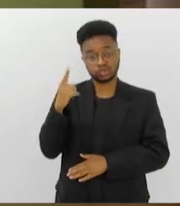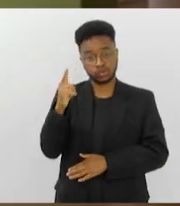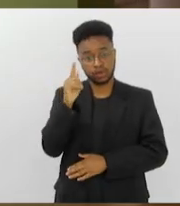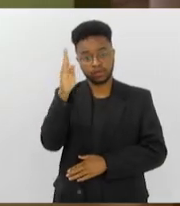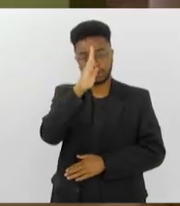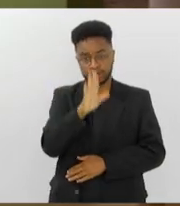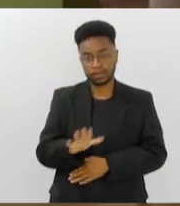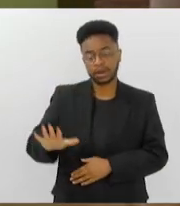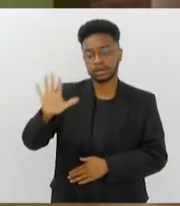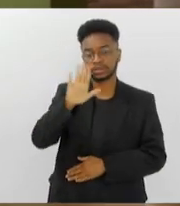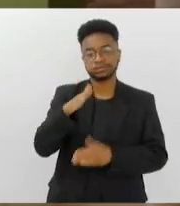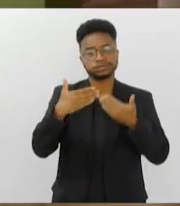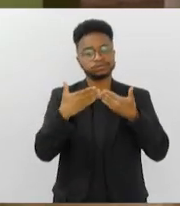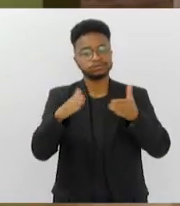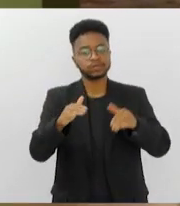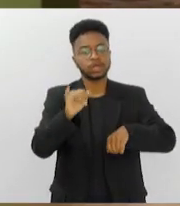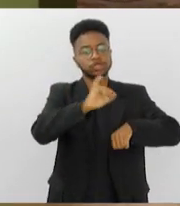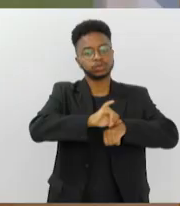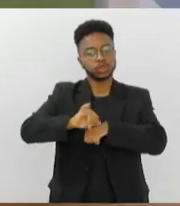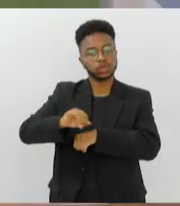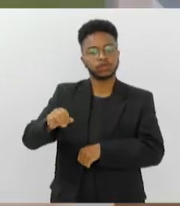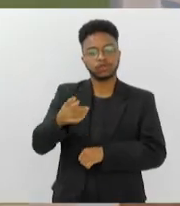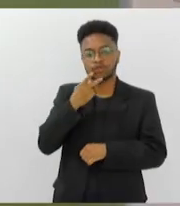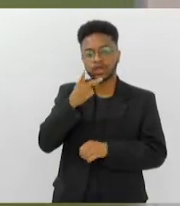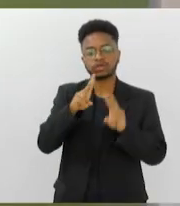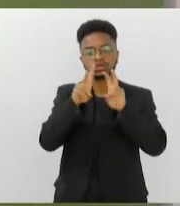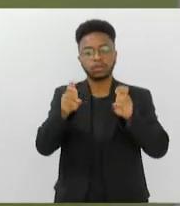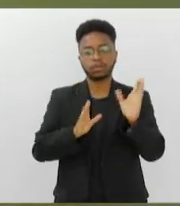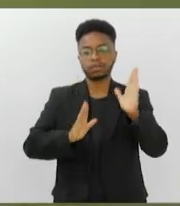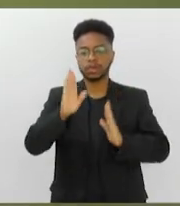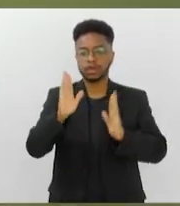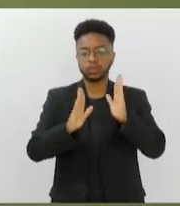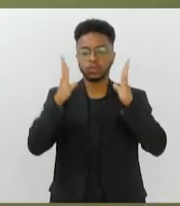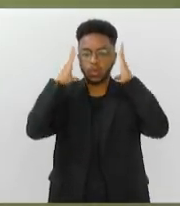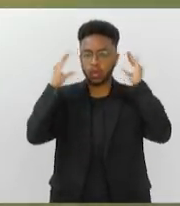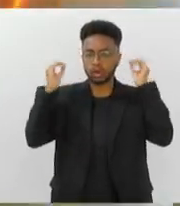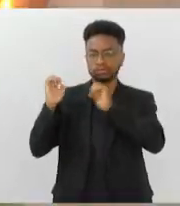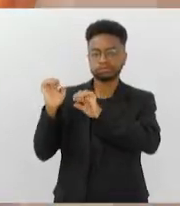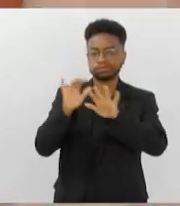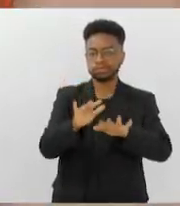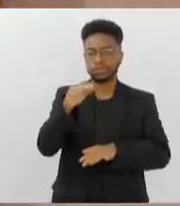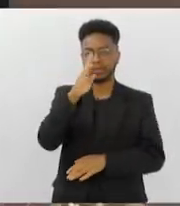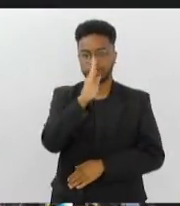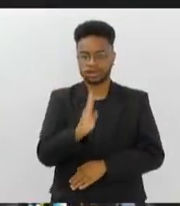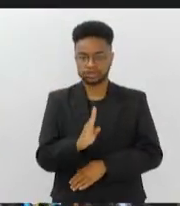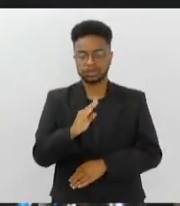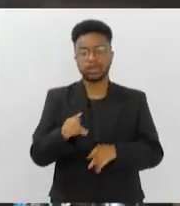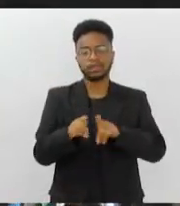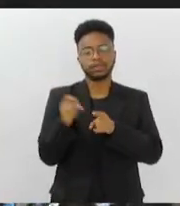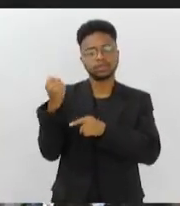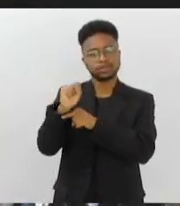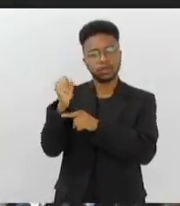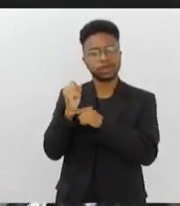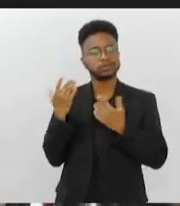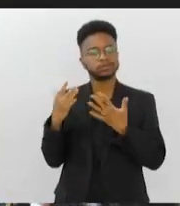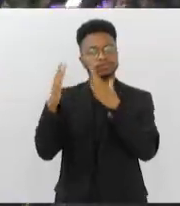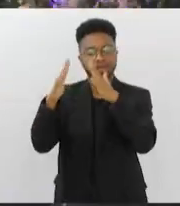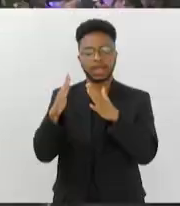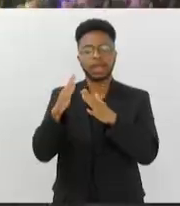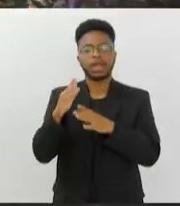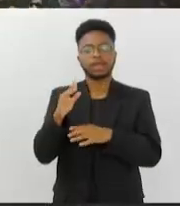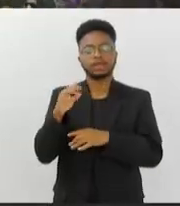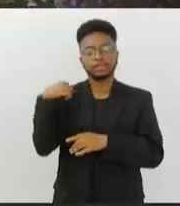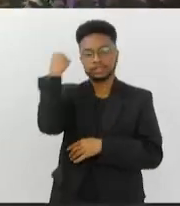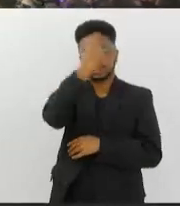Brasileiro reabre exposição que remete à época da ocupação holandesa no Brasil. Sacoarema comemora a padroeira da